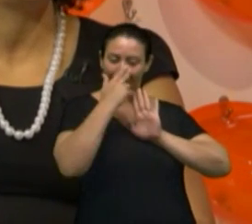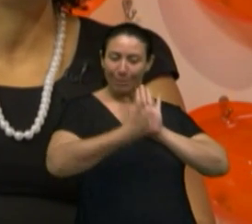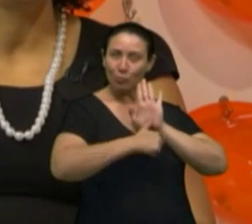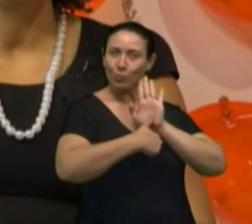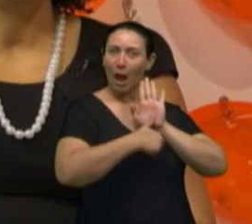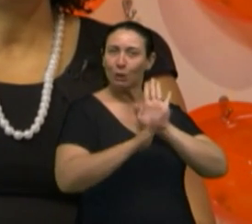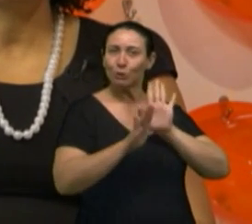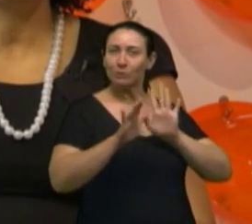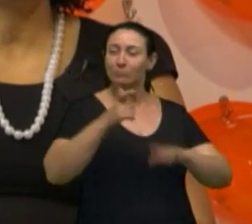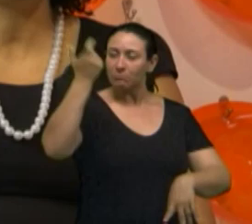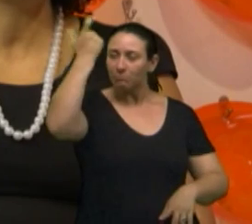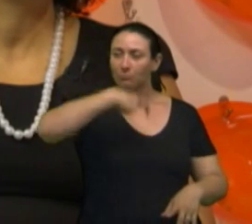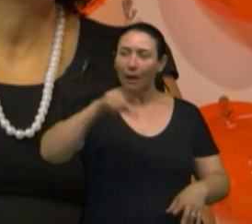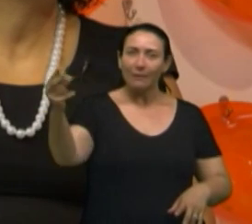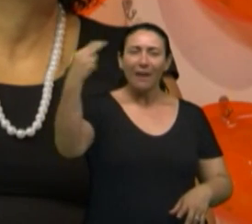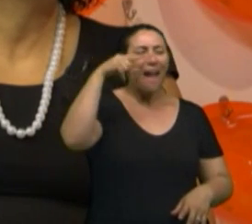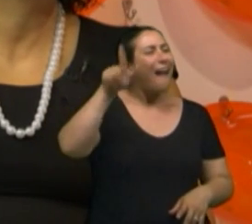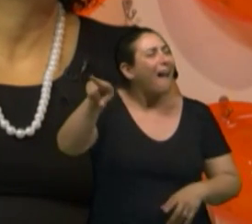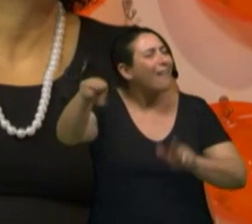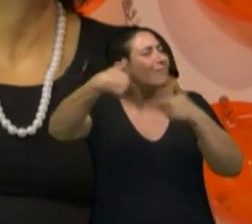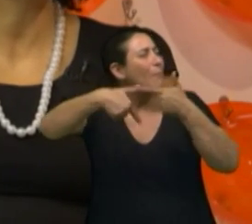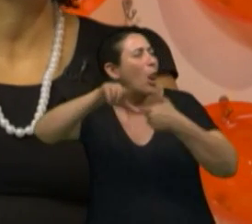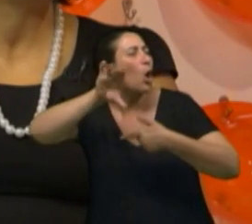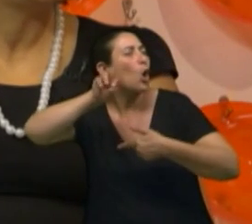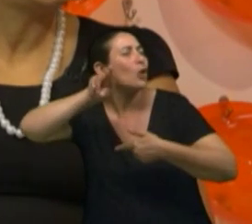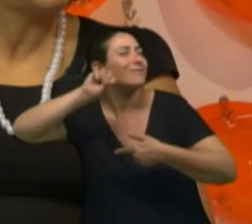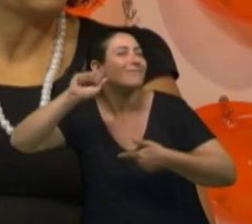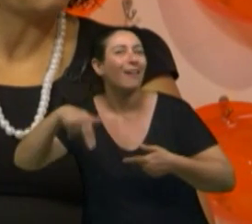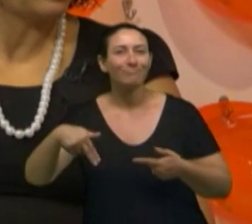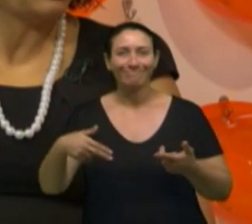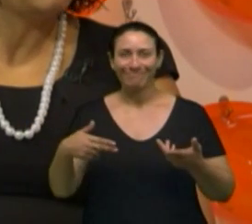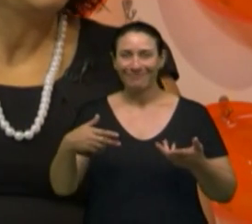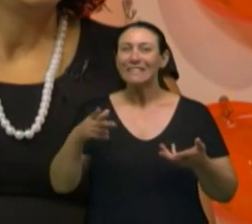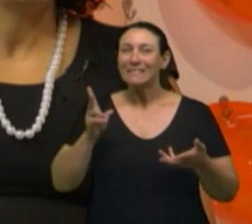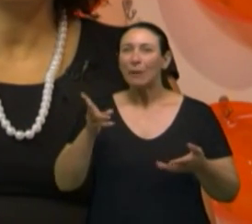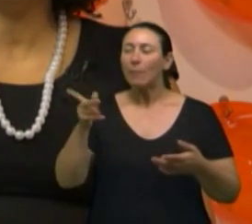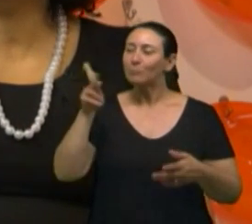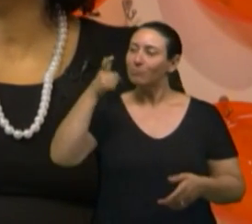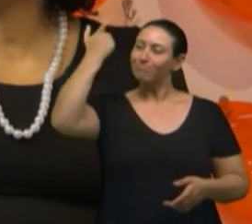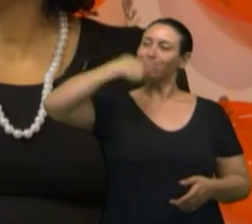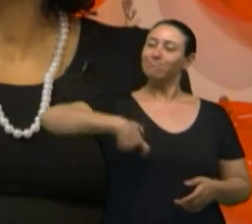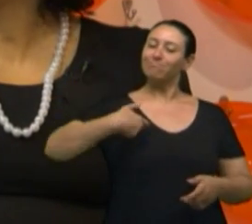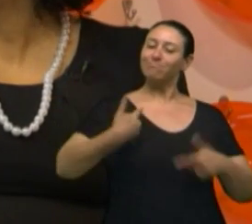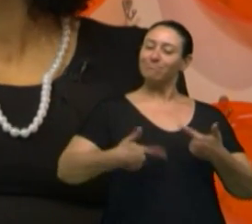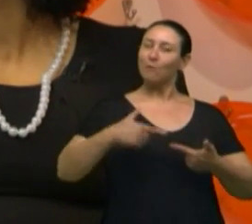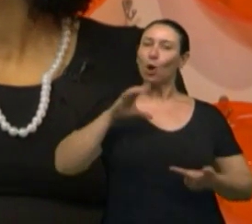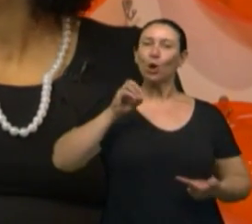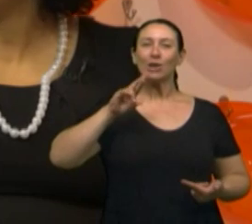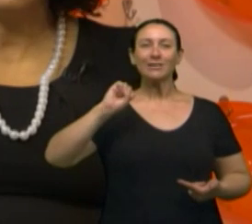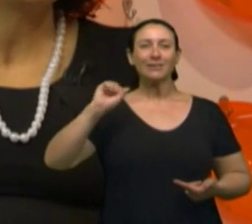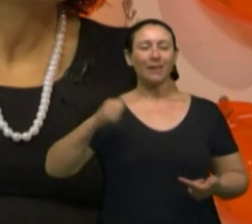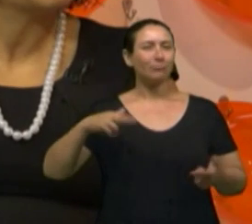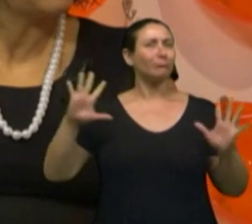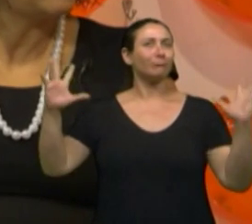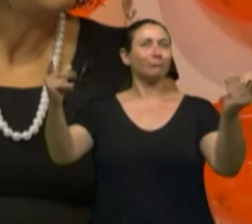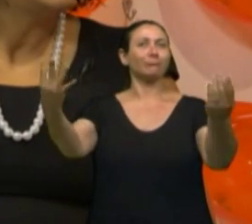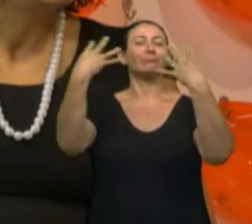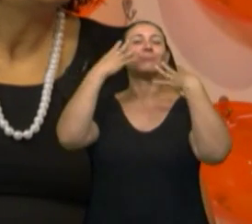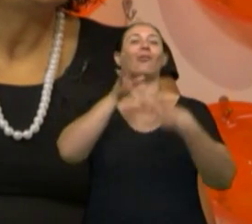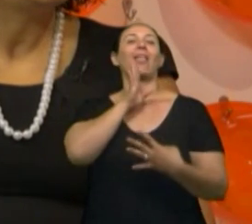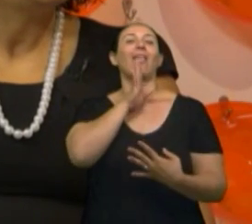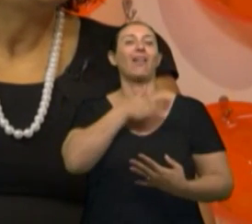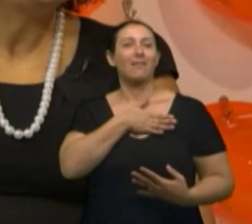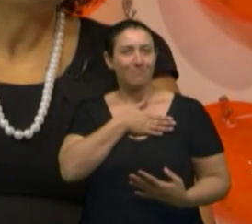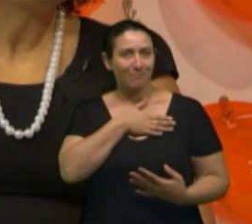a identidade. Então, tu imagina depois de mais de 30 anos de trabalho, que alguns, o seu primeiro trabalho foi a Corsã,